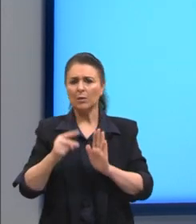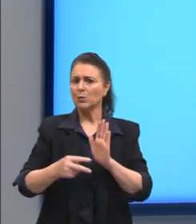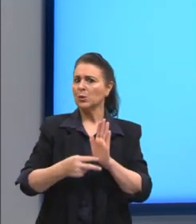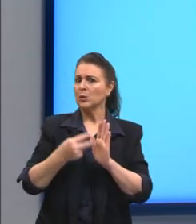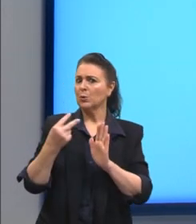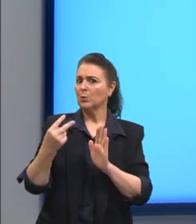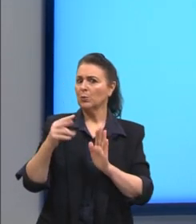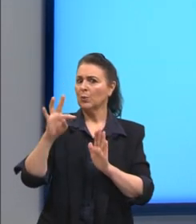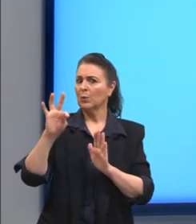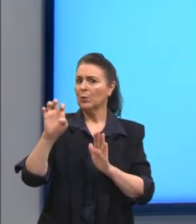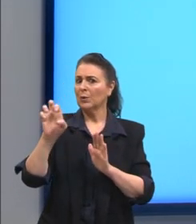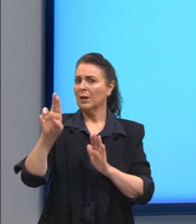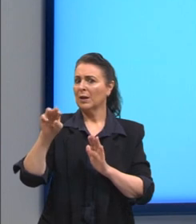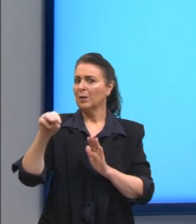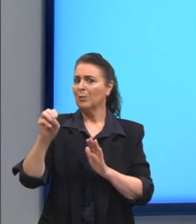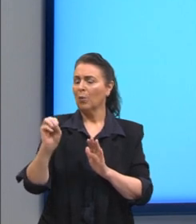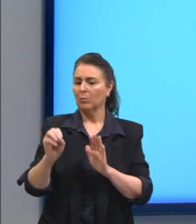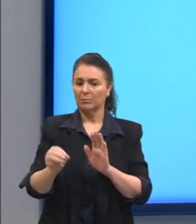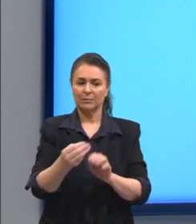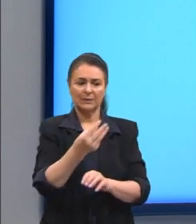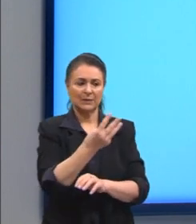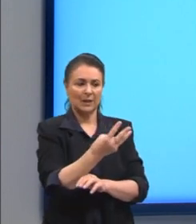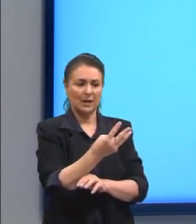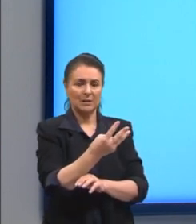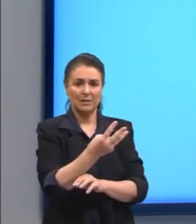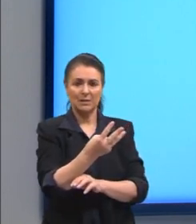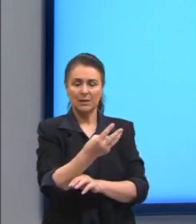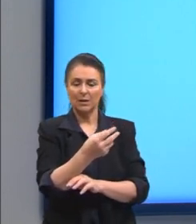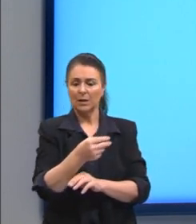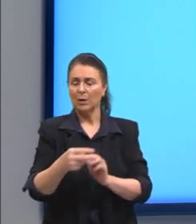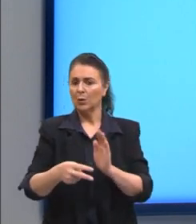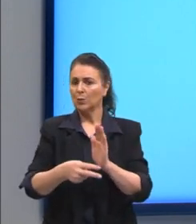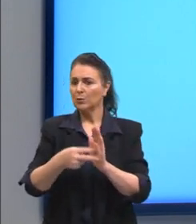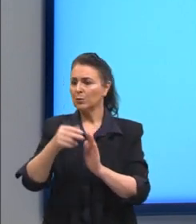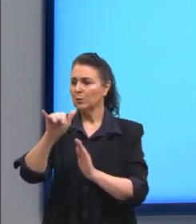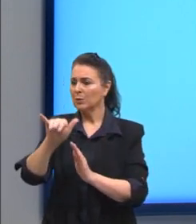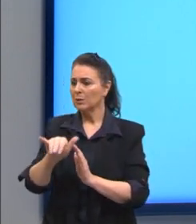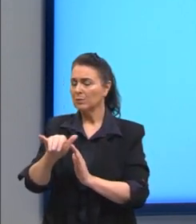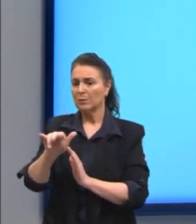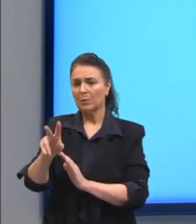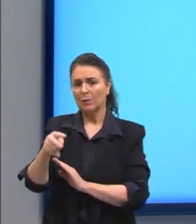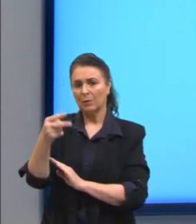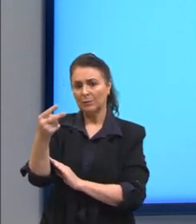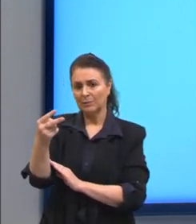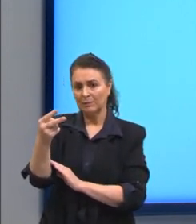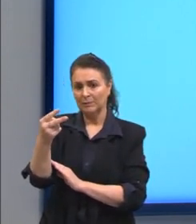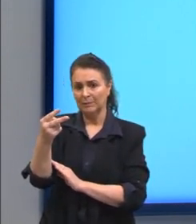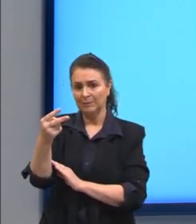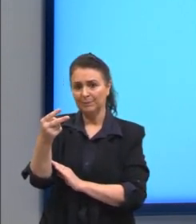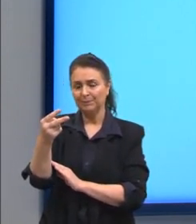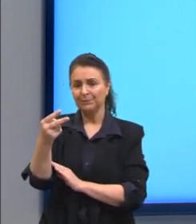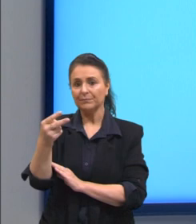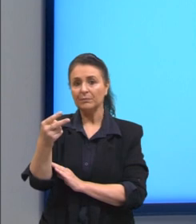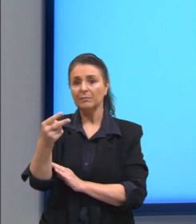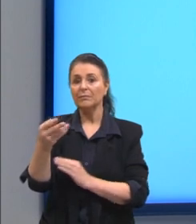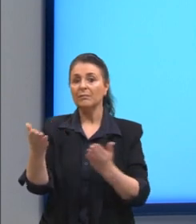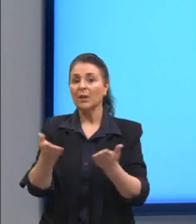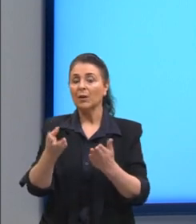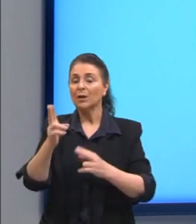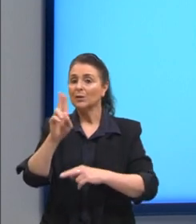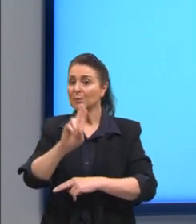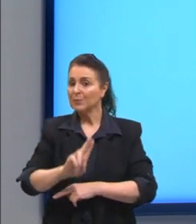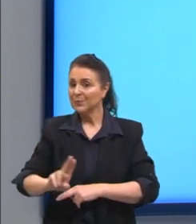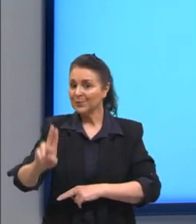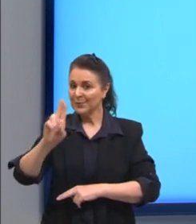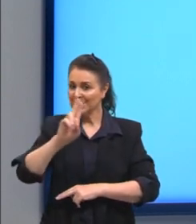primeiro termo é o 3 e o segundo termo é y ao quadrado então vamos aplicar nesta